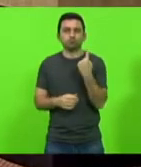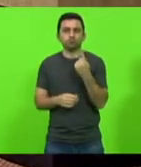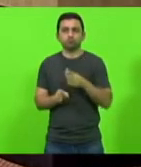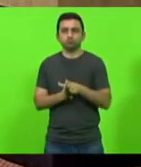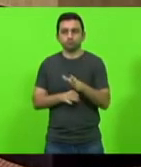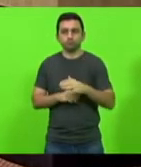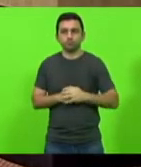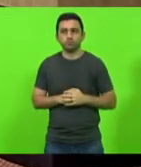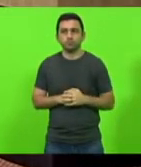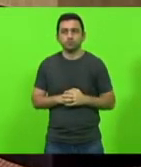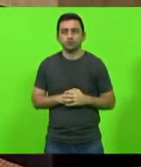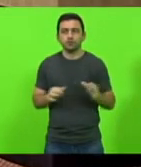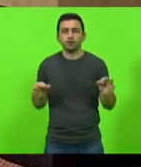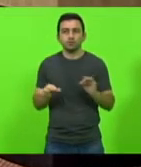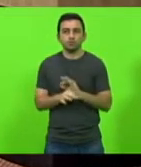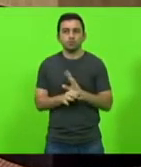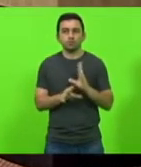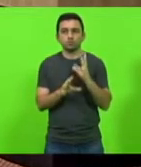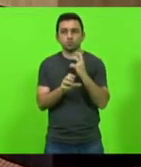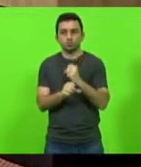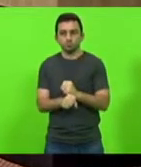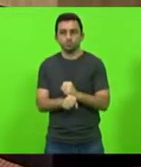cerrada a votação colho o resultado